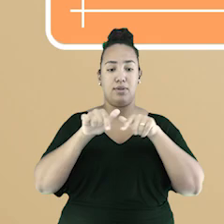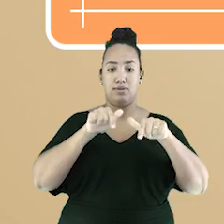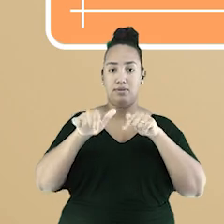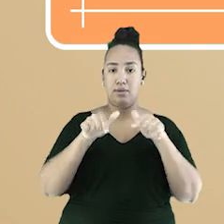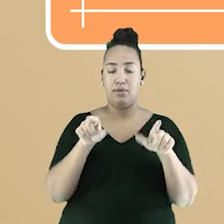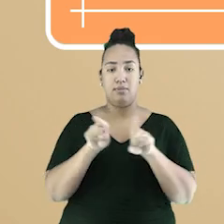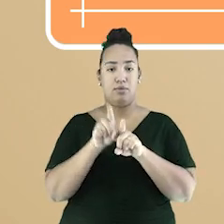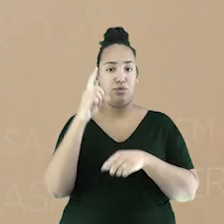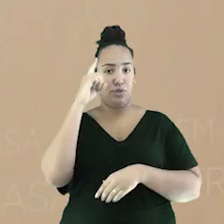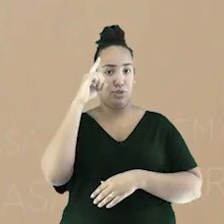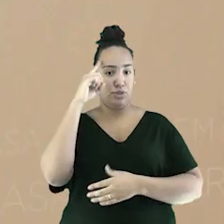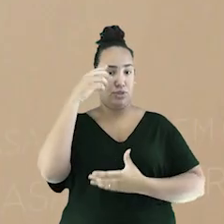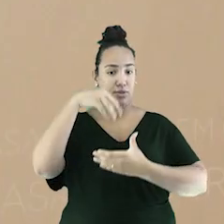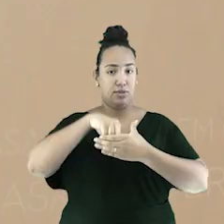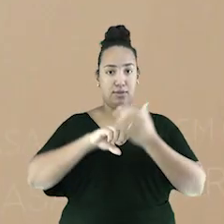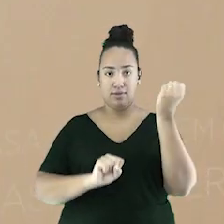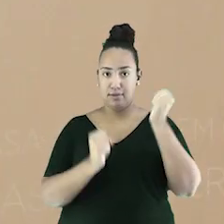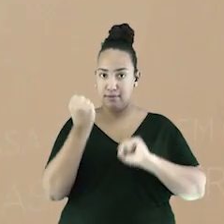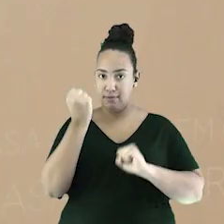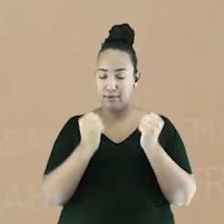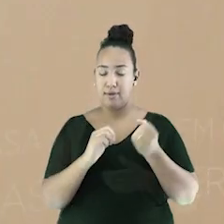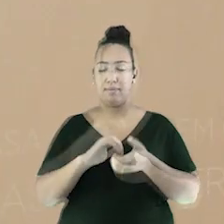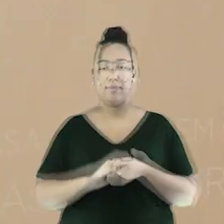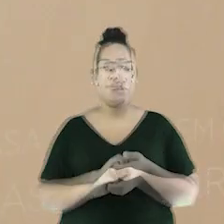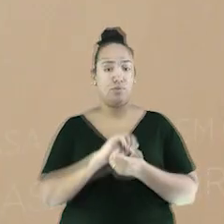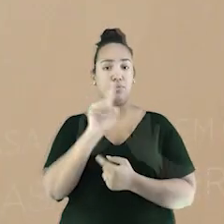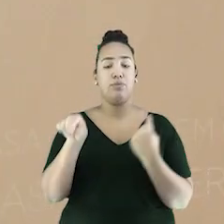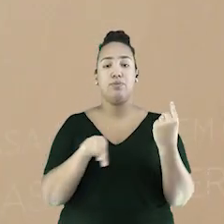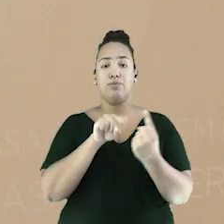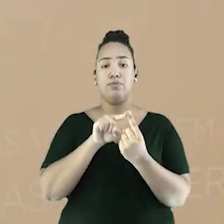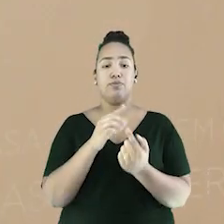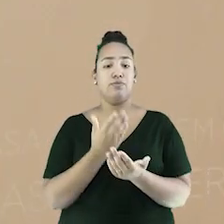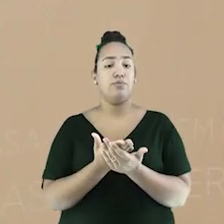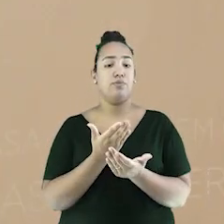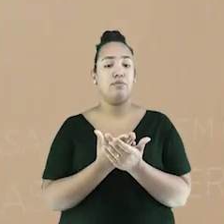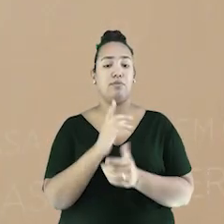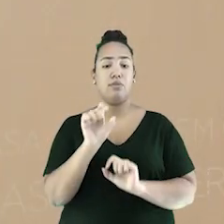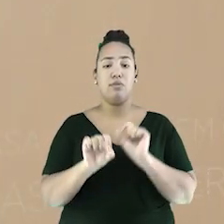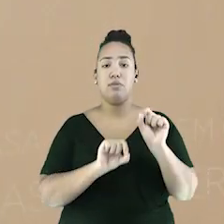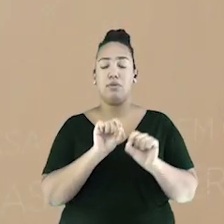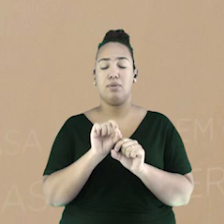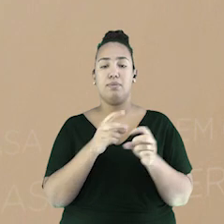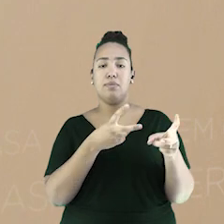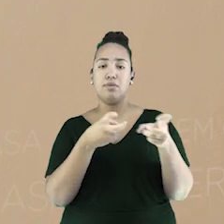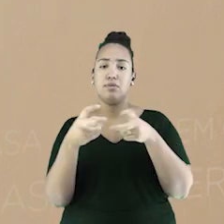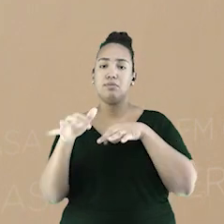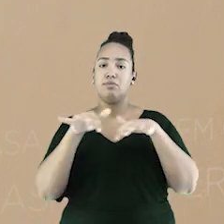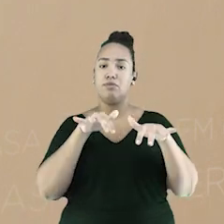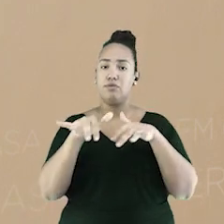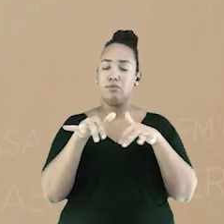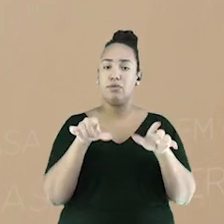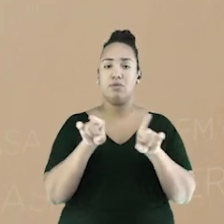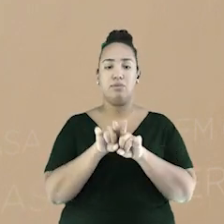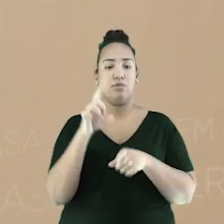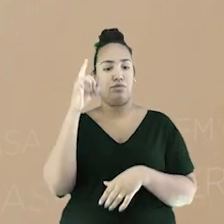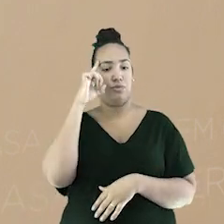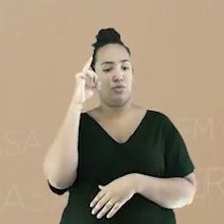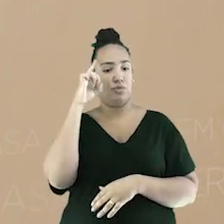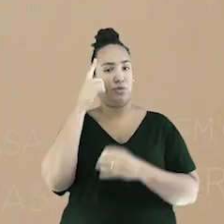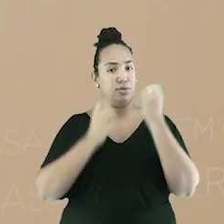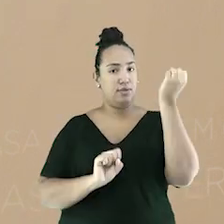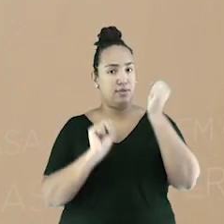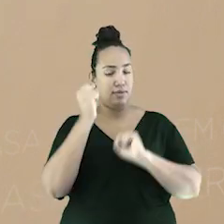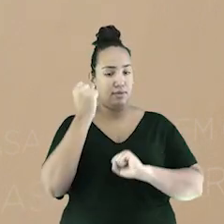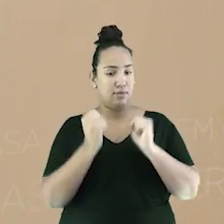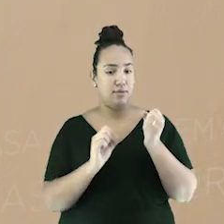realidade das fábricas. Esse é o momento que você vai usar o celular. Pega, aponte aqui para o nosso QR Code para eu saber que você